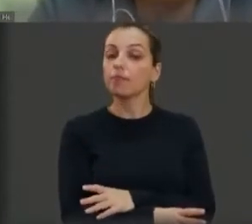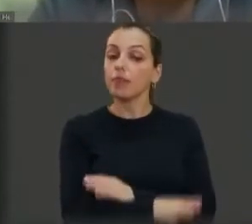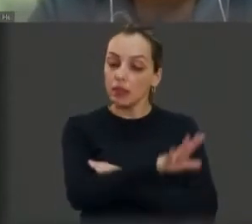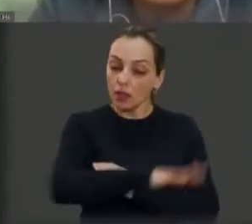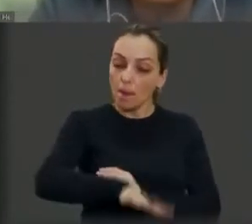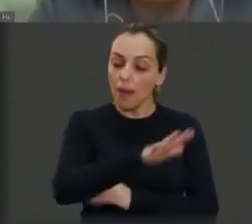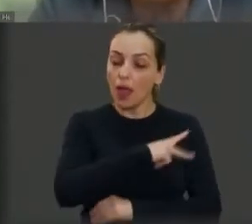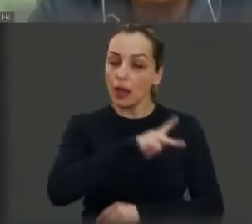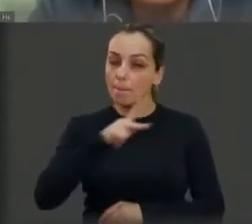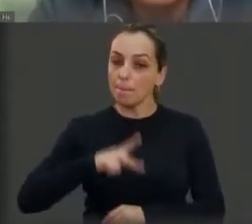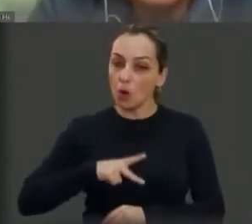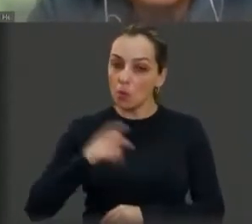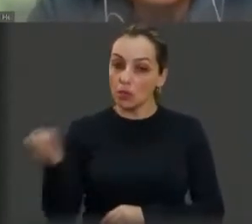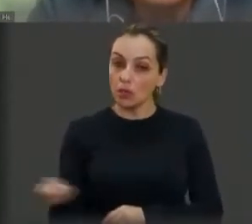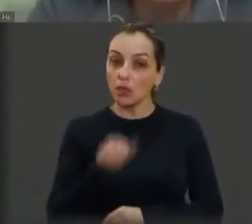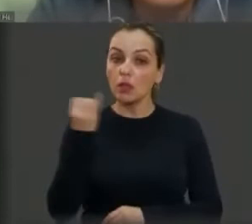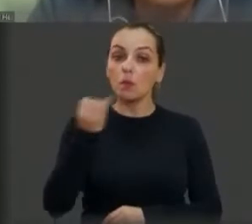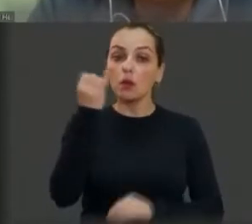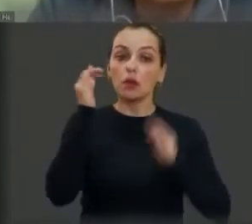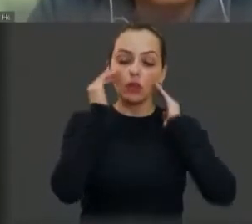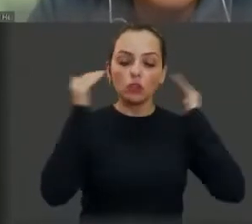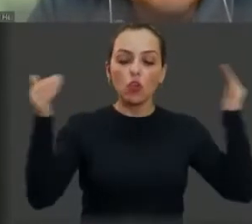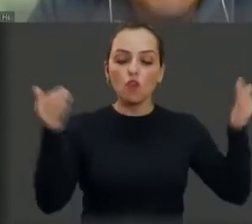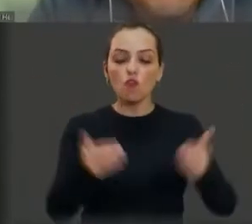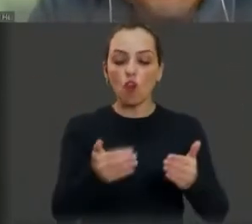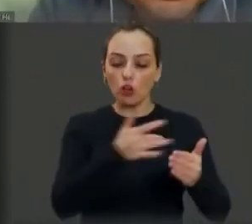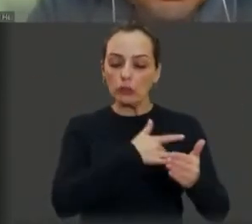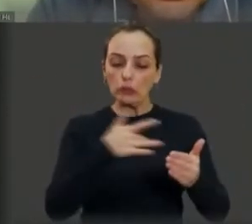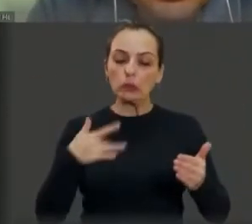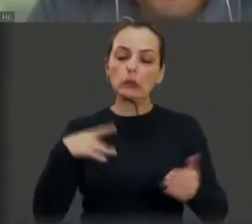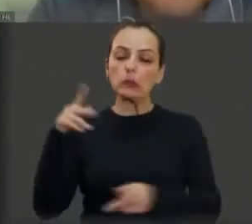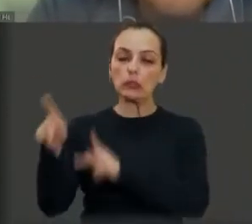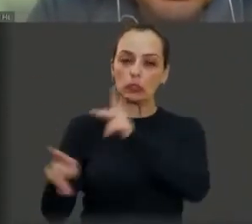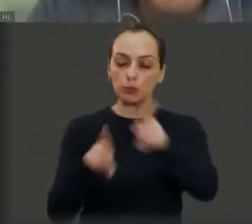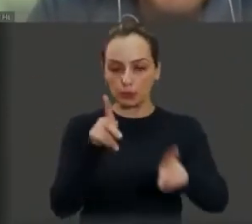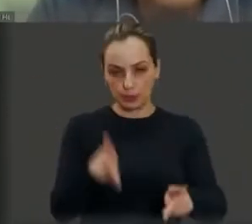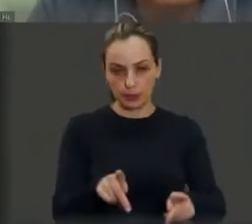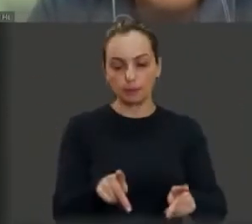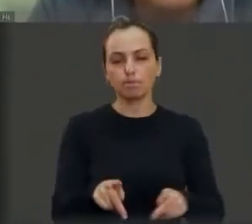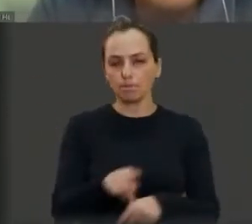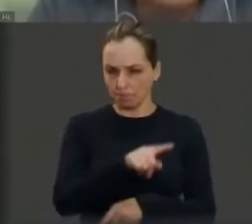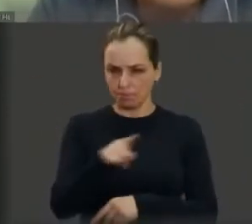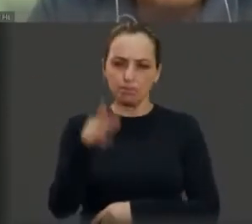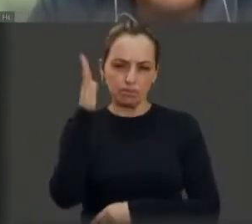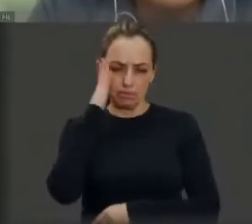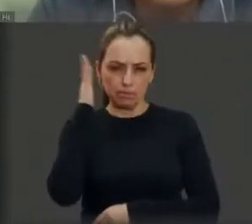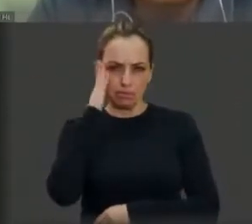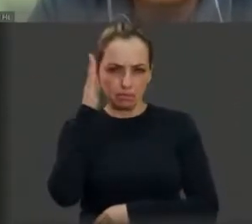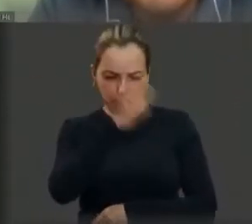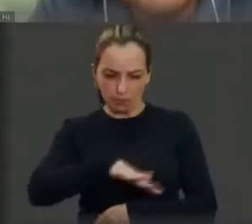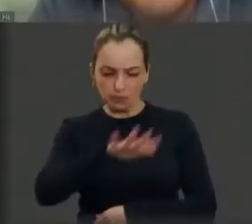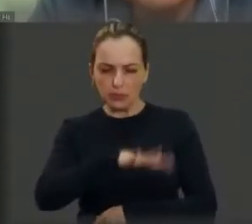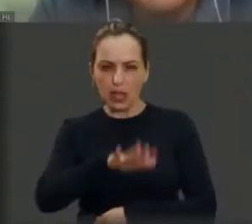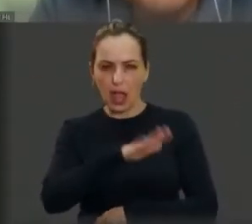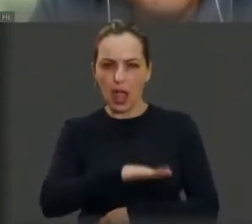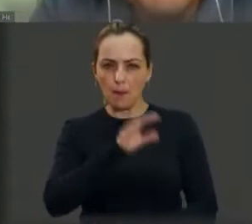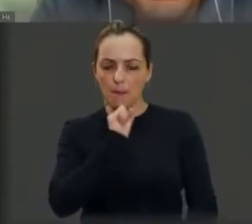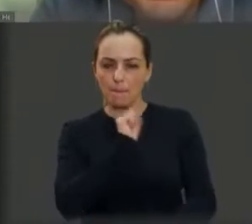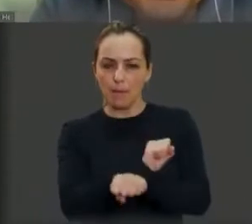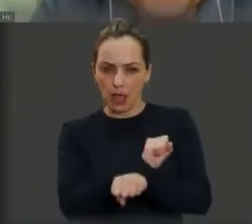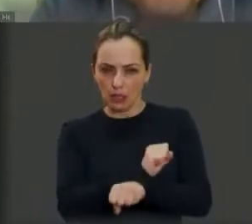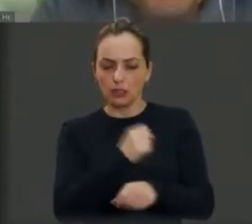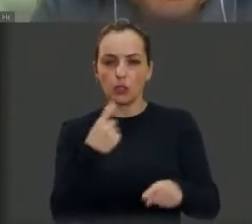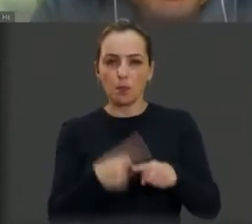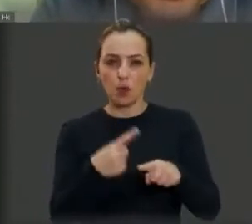importante para o esporte e a saúde da população. Como todos sabem, o espaço está desativado desde o ano passado, por causa da